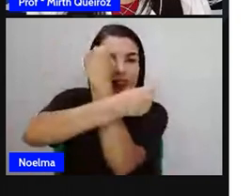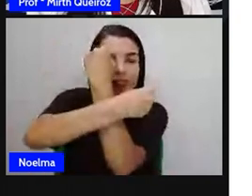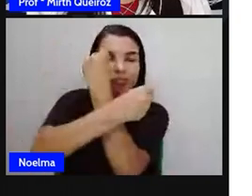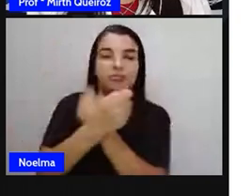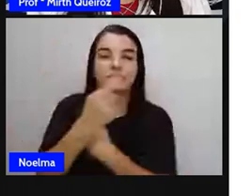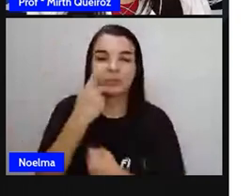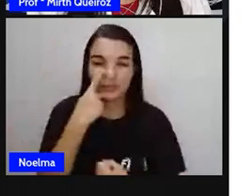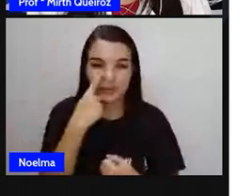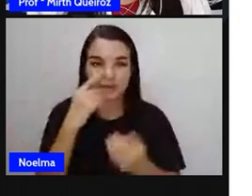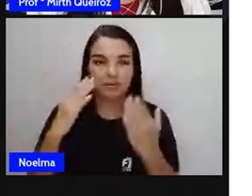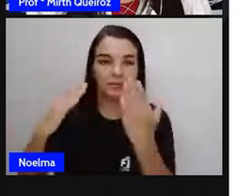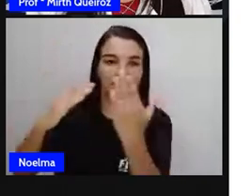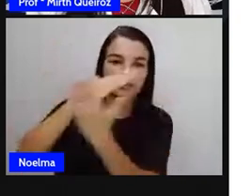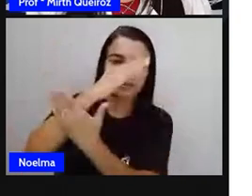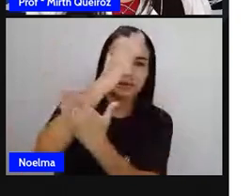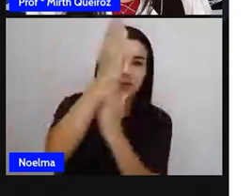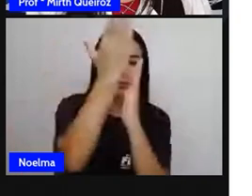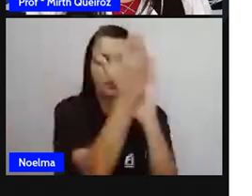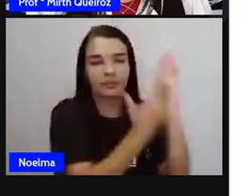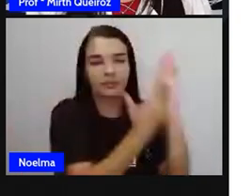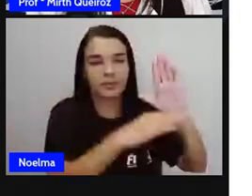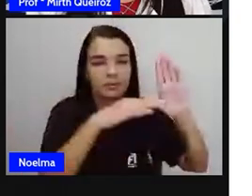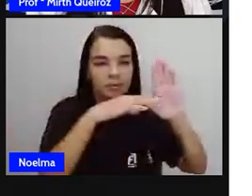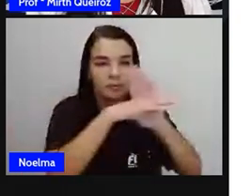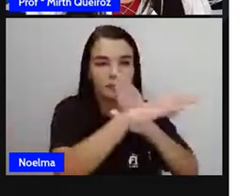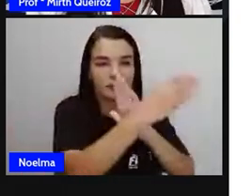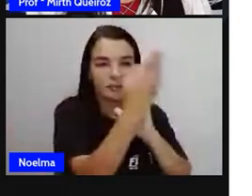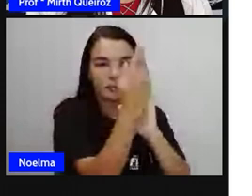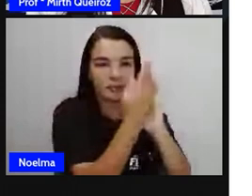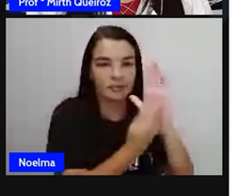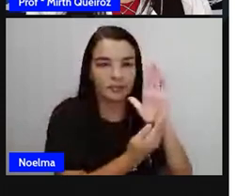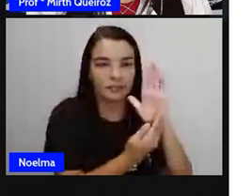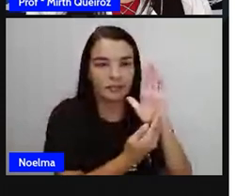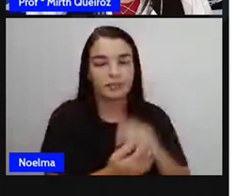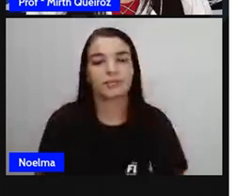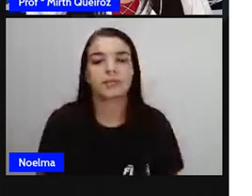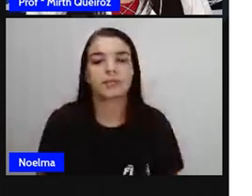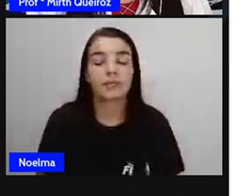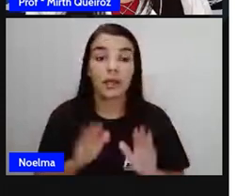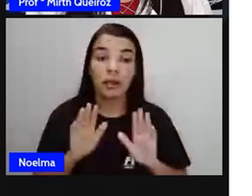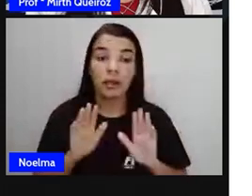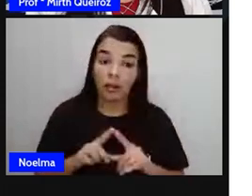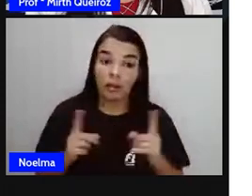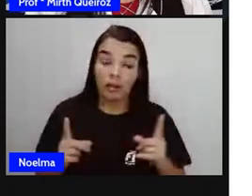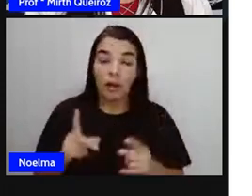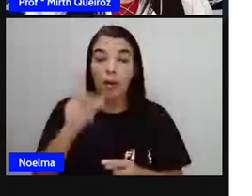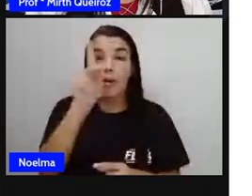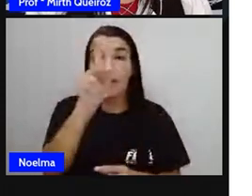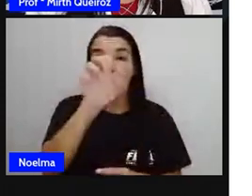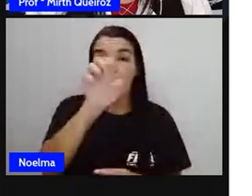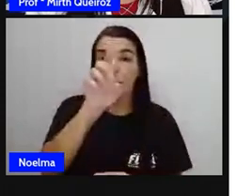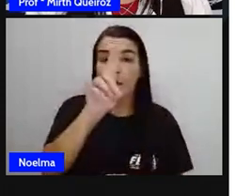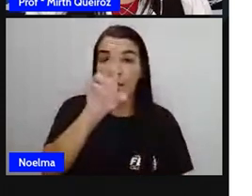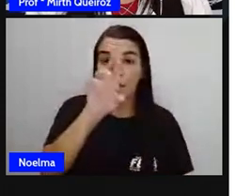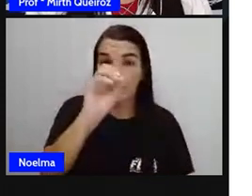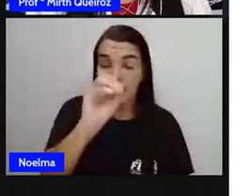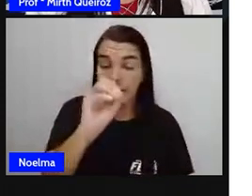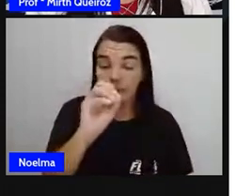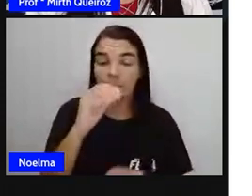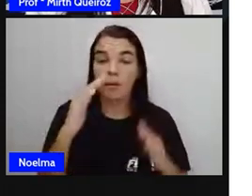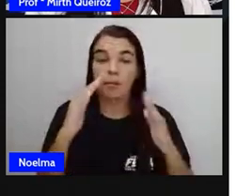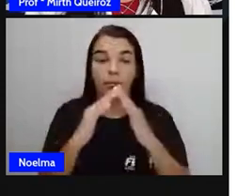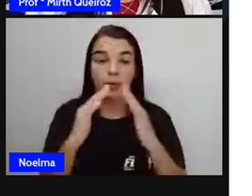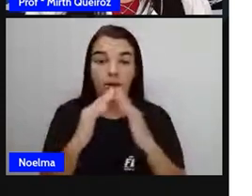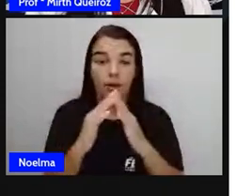ângulos de 90 graus. Pedro não mora em uma casa. Se Pedro mora na rua das